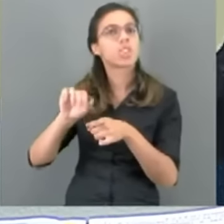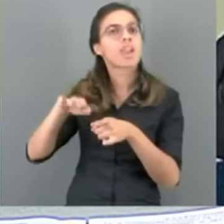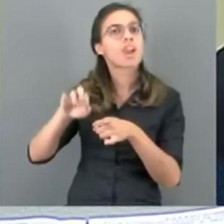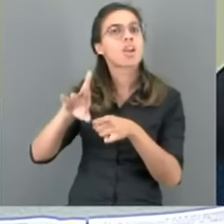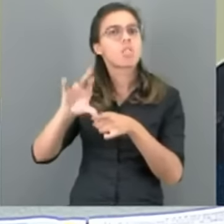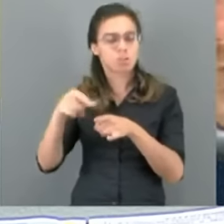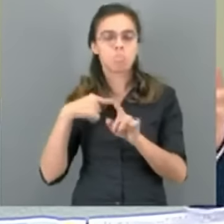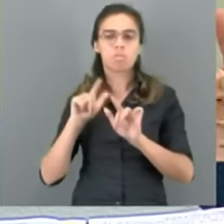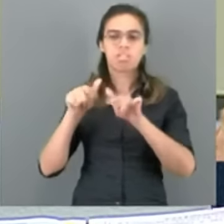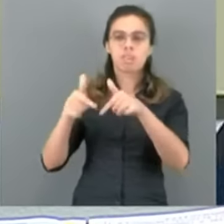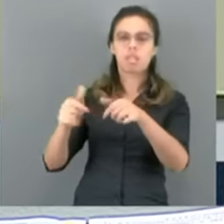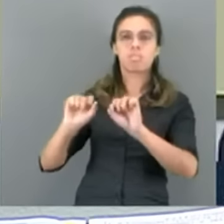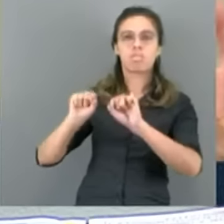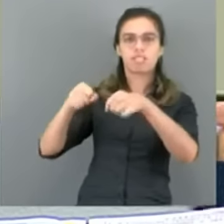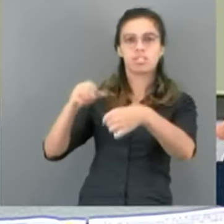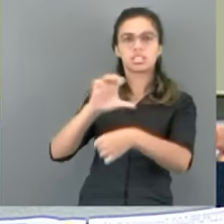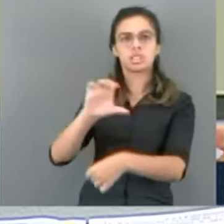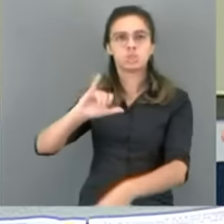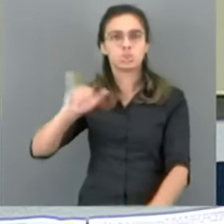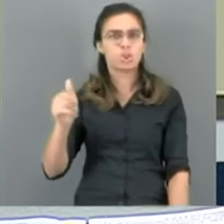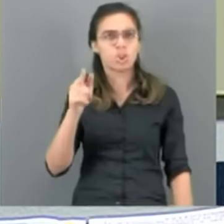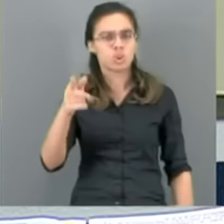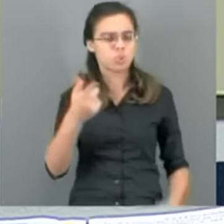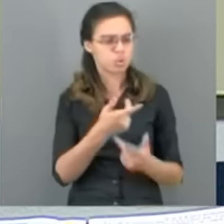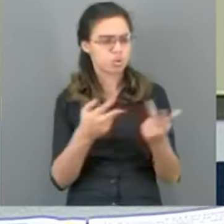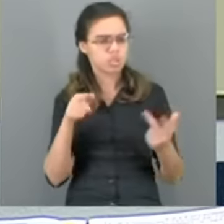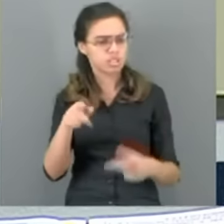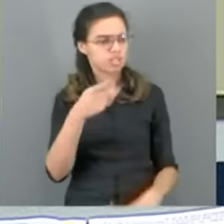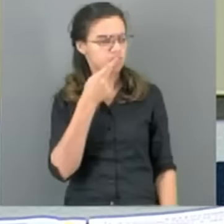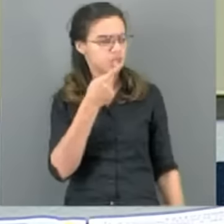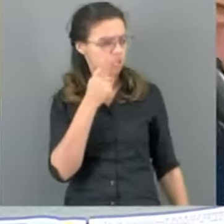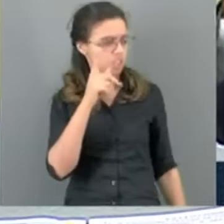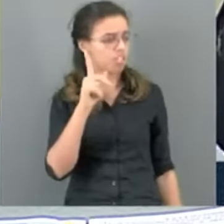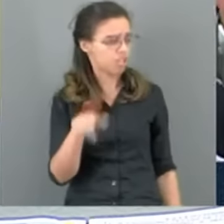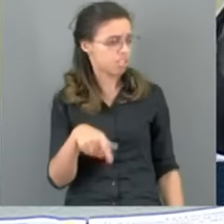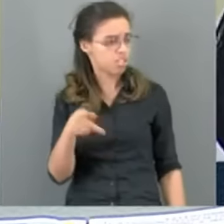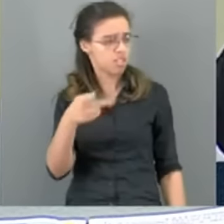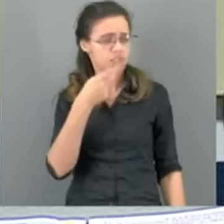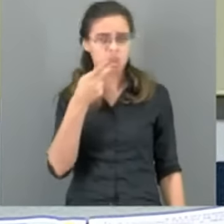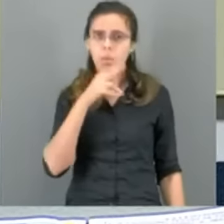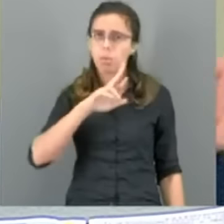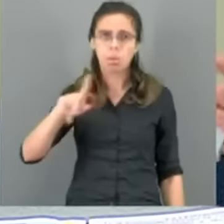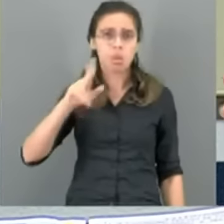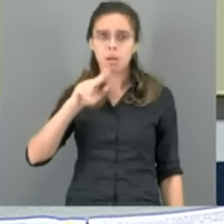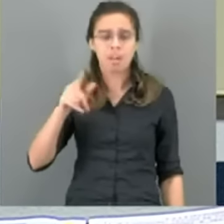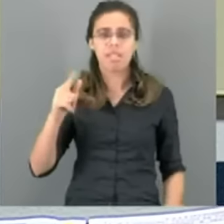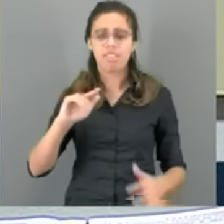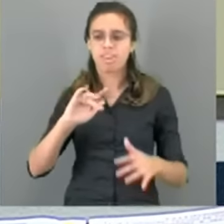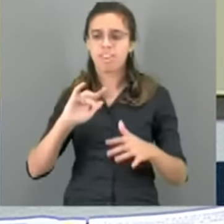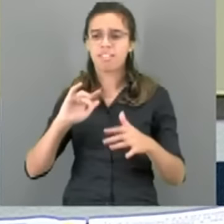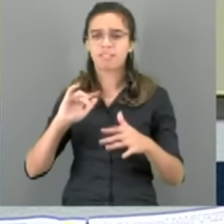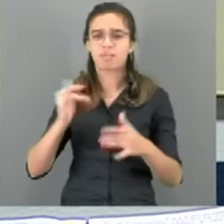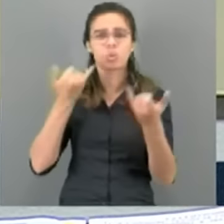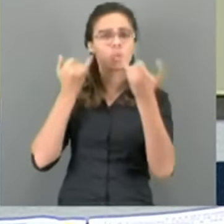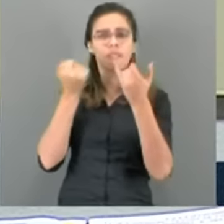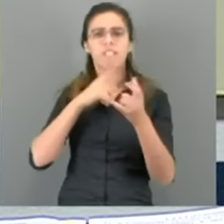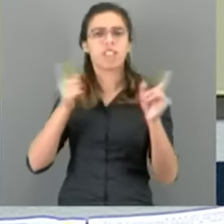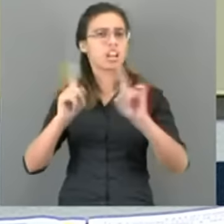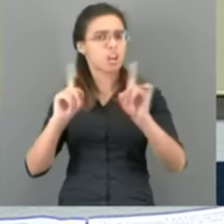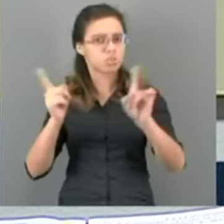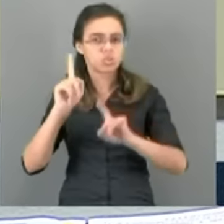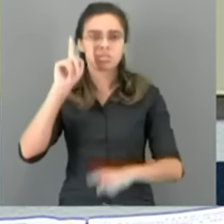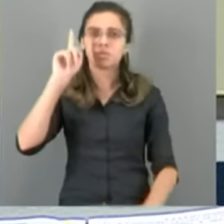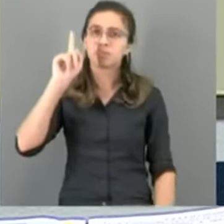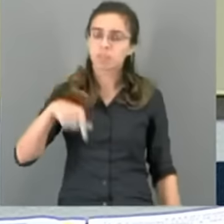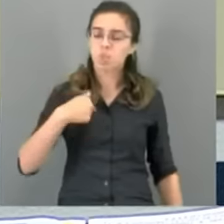por causa da narrativa que foi dada, é uma questão dele. É uma narrativa, não é fake news, não, é uma narrativa errada. Então, eu